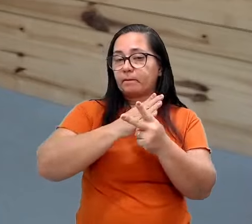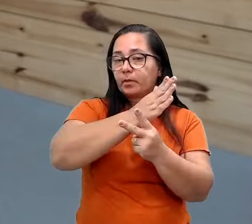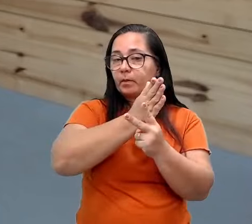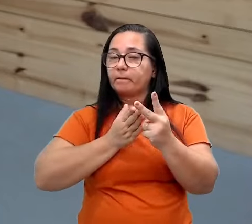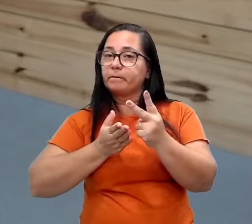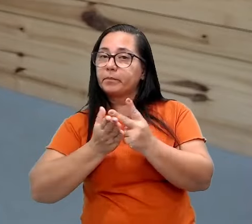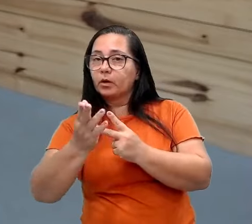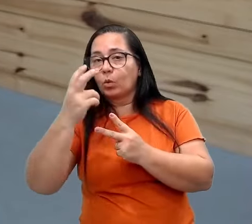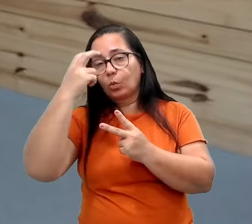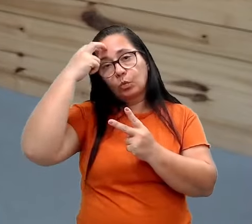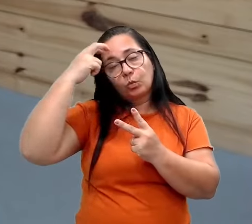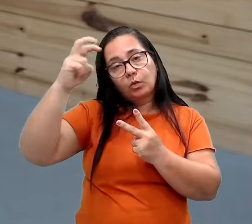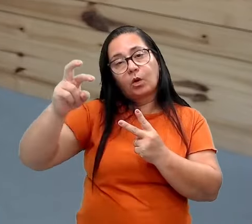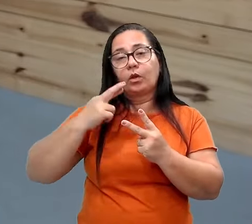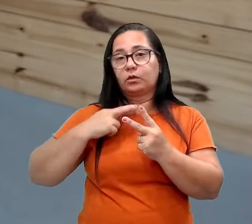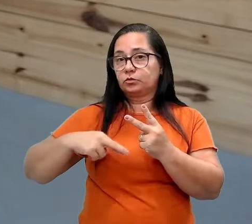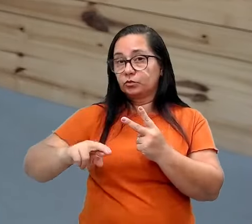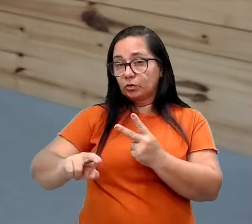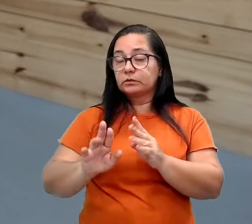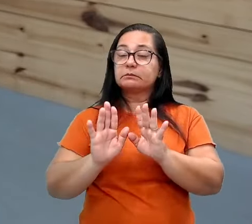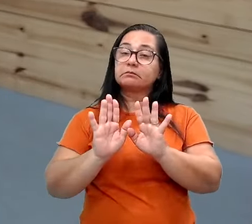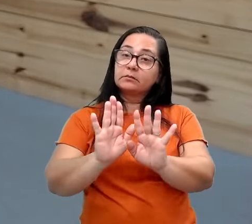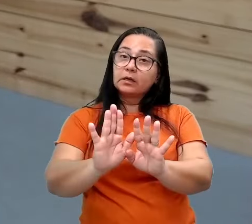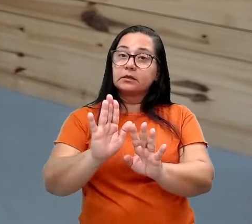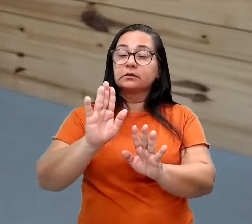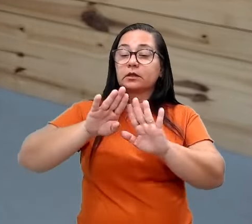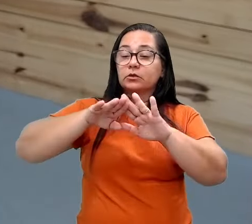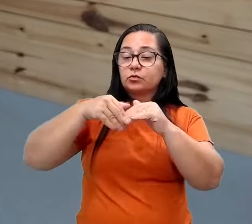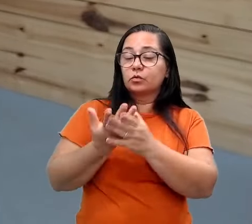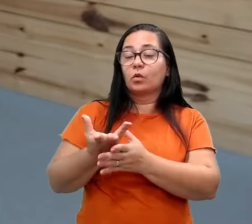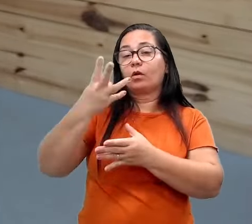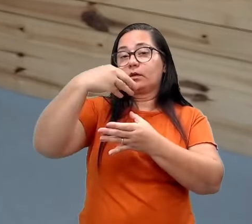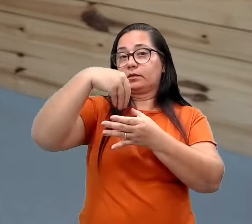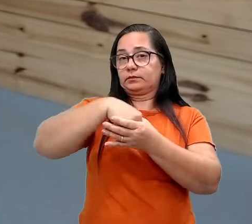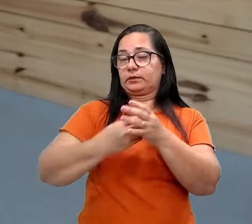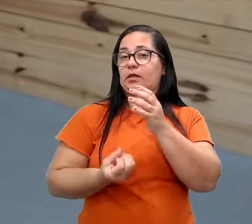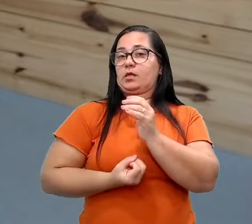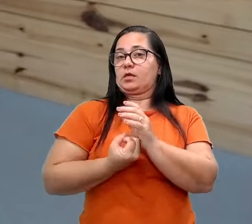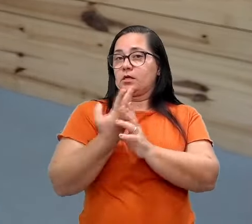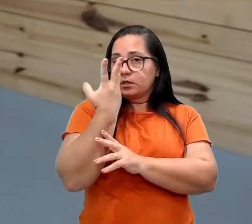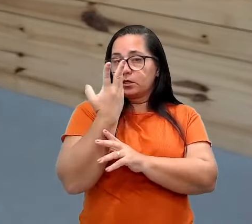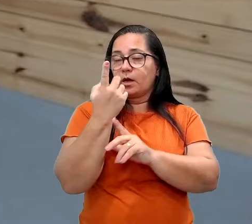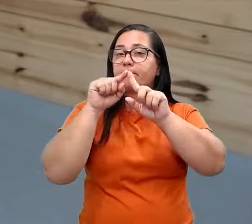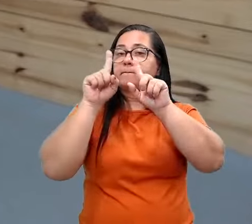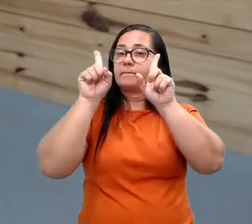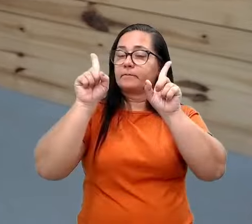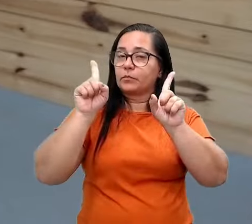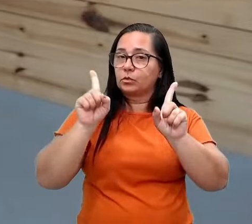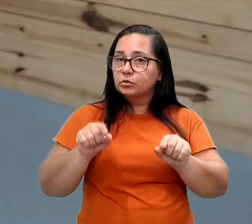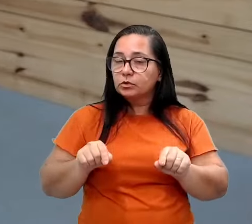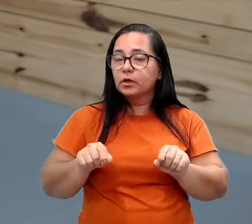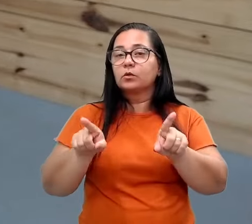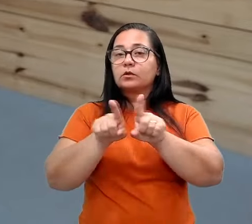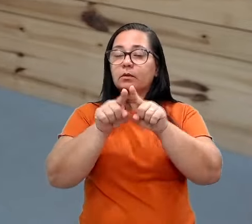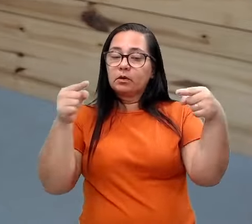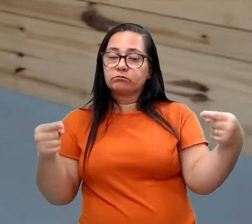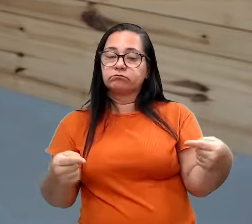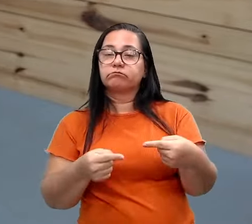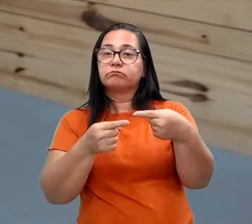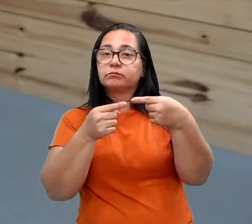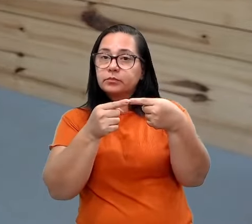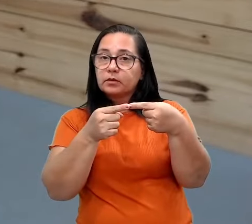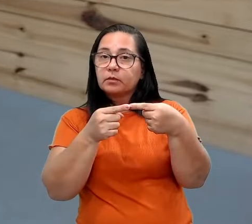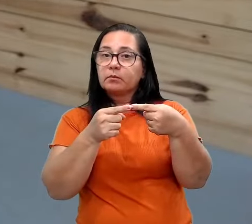parte cultural e religiosa. E a escola em si, ela cria projetos interligados a isso, para